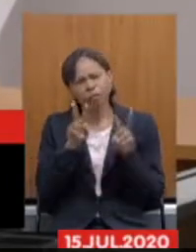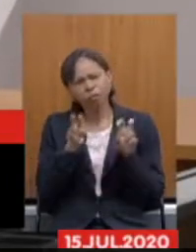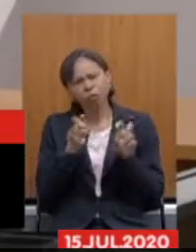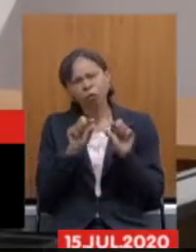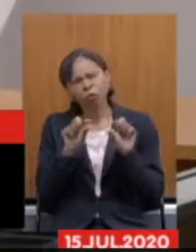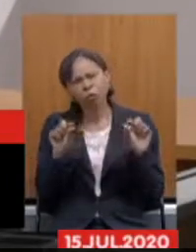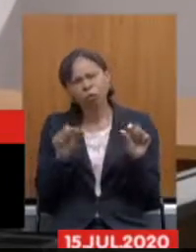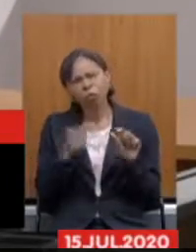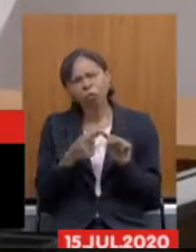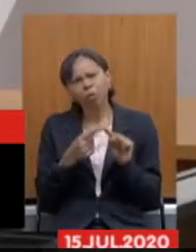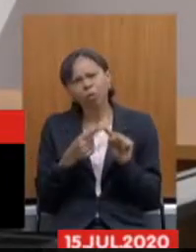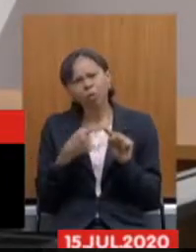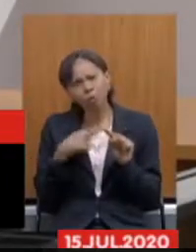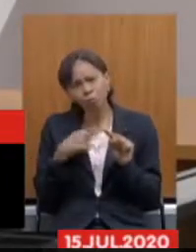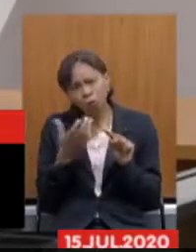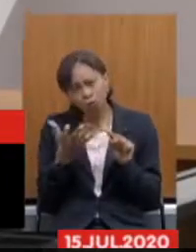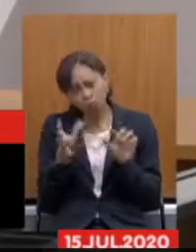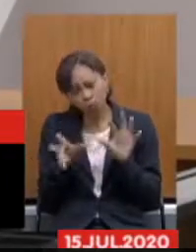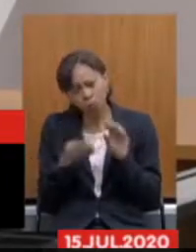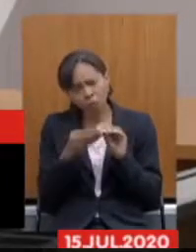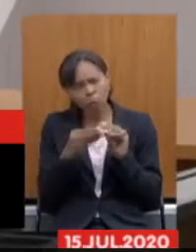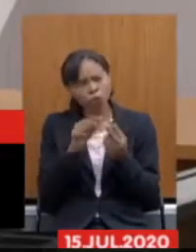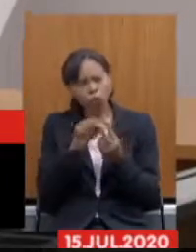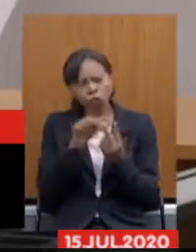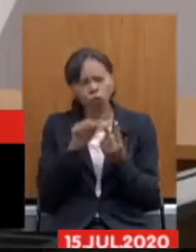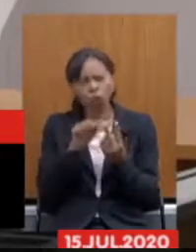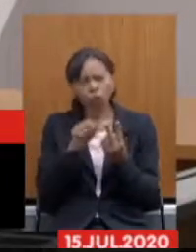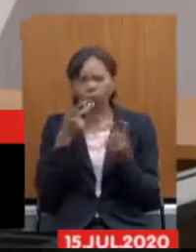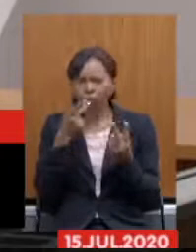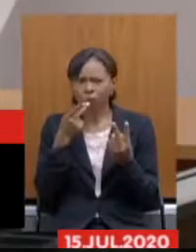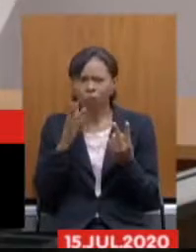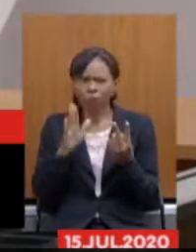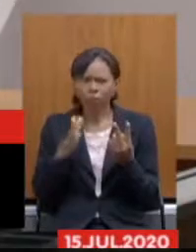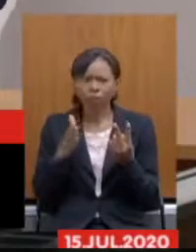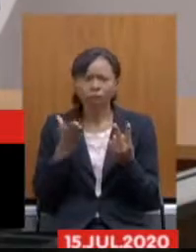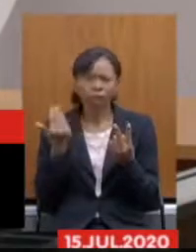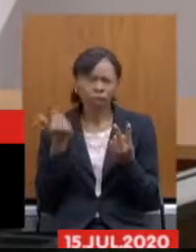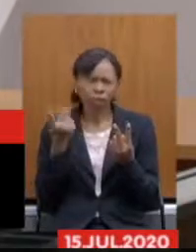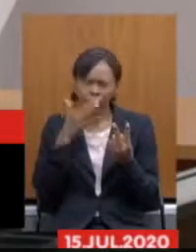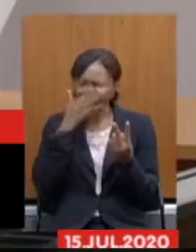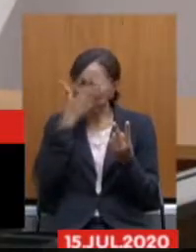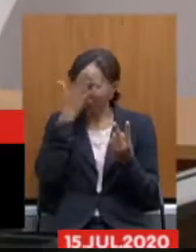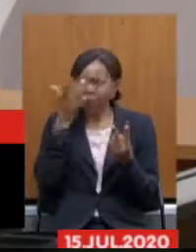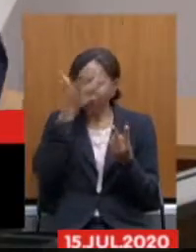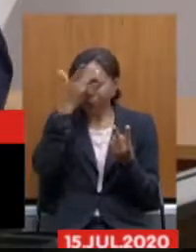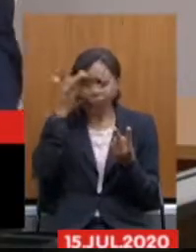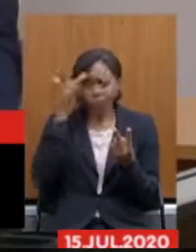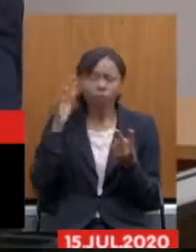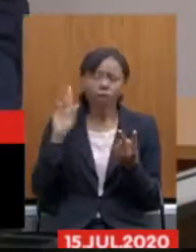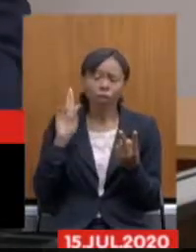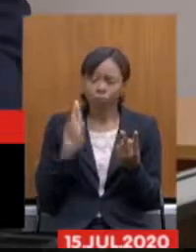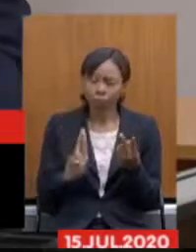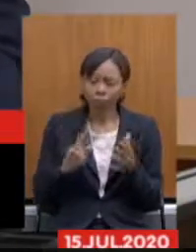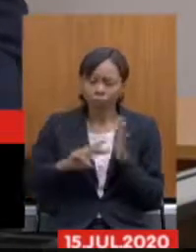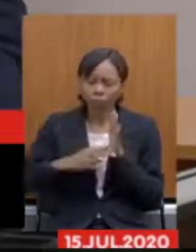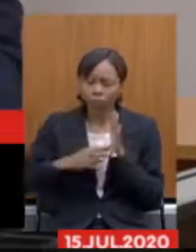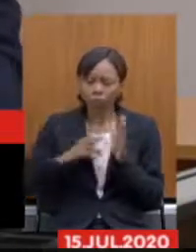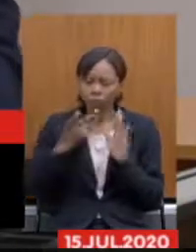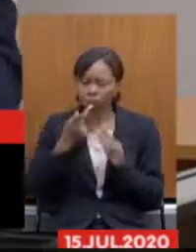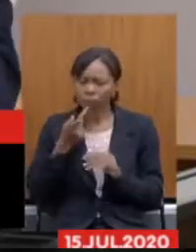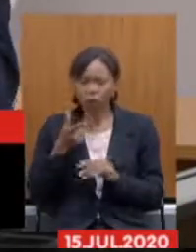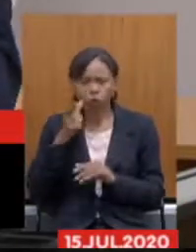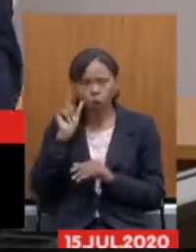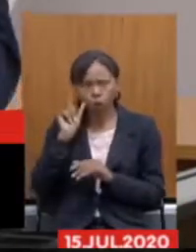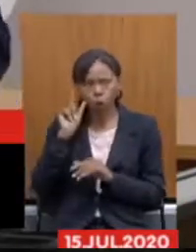eu queria até sintetizar duas falas o que foi dito por todos os representantes aqui dos sindicatos desde